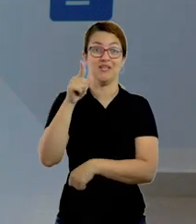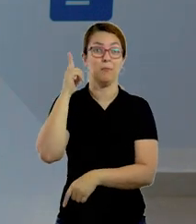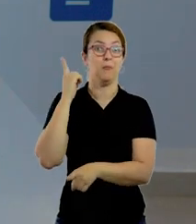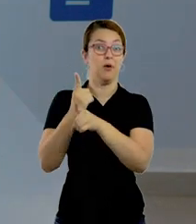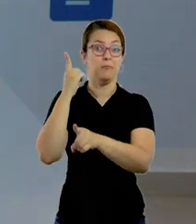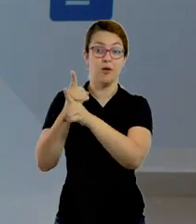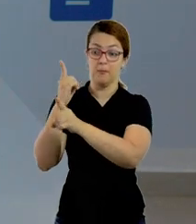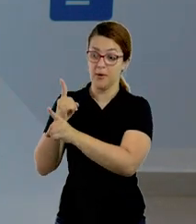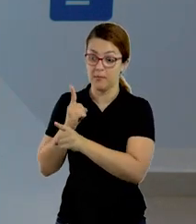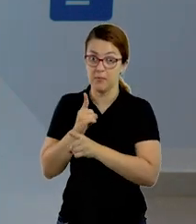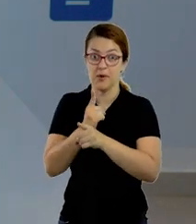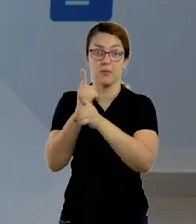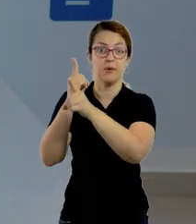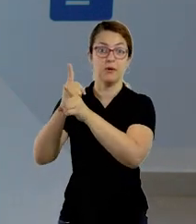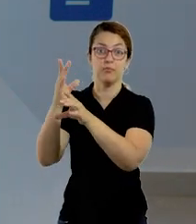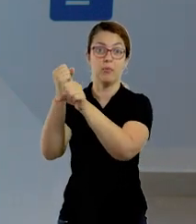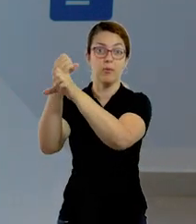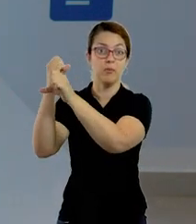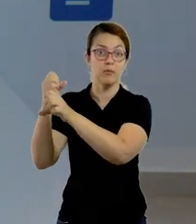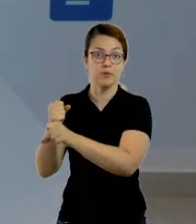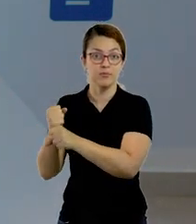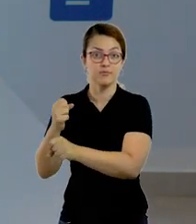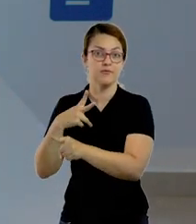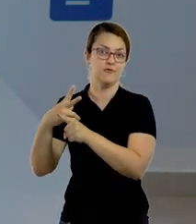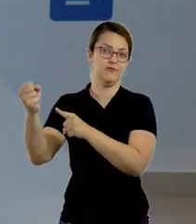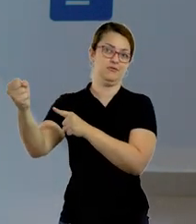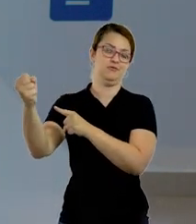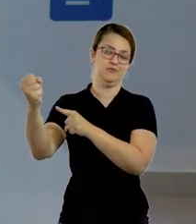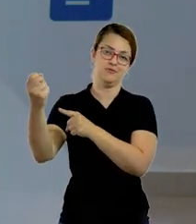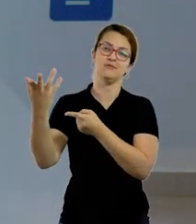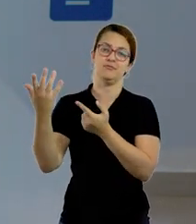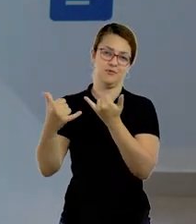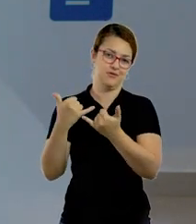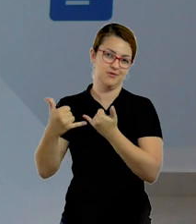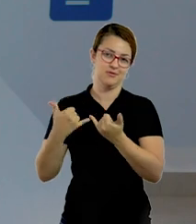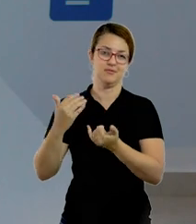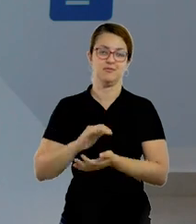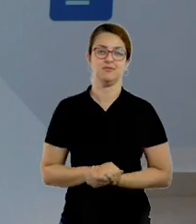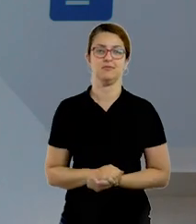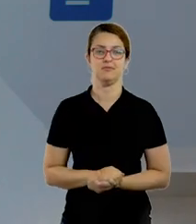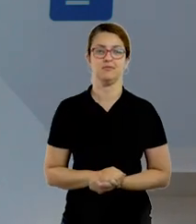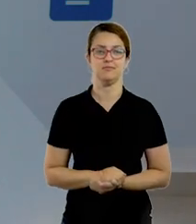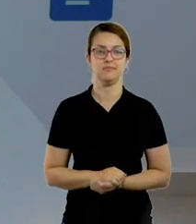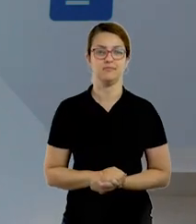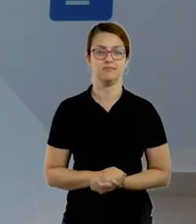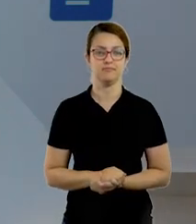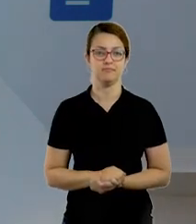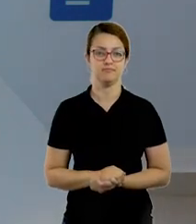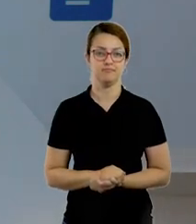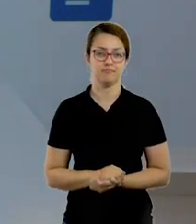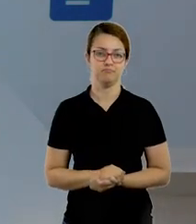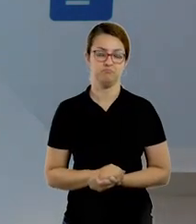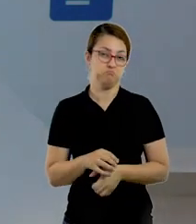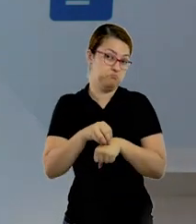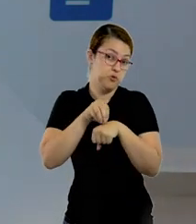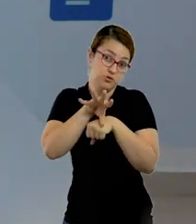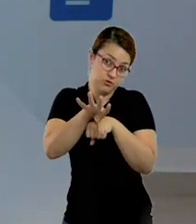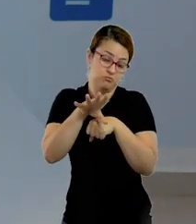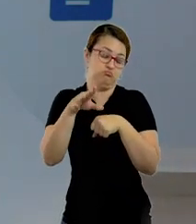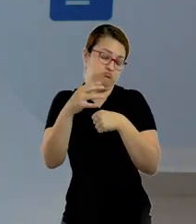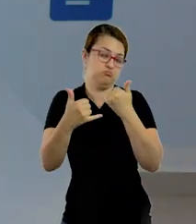pontuando. E quem encontrar mais, fizer mais pontos, ganha o jogo. Tá? Essa é uma